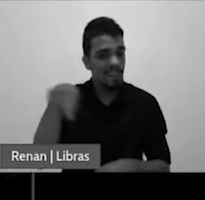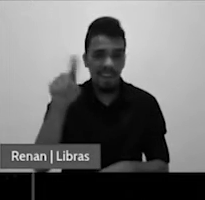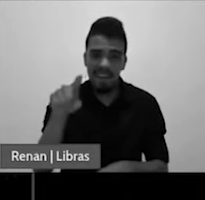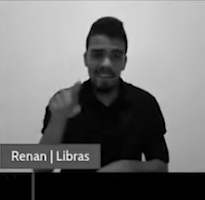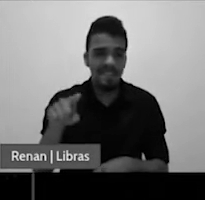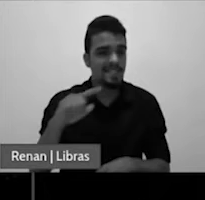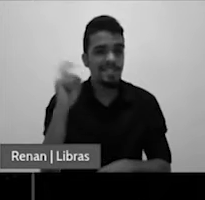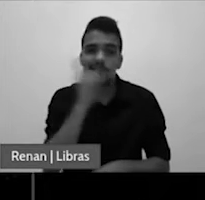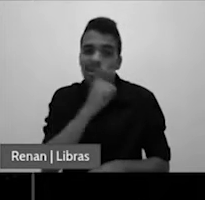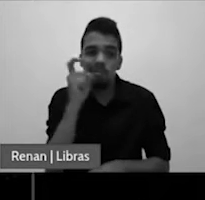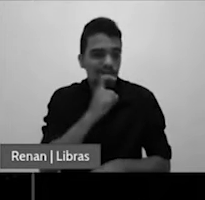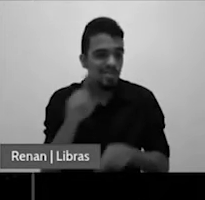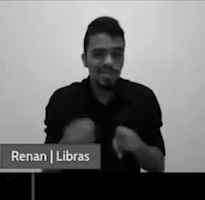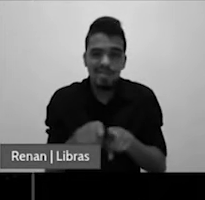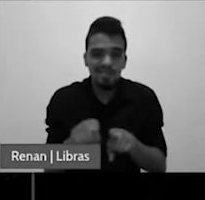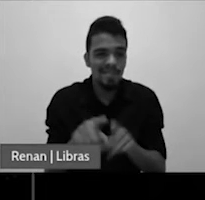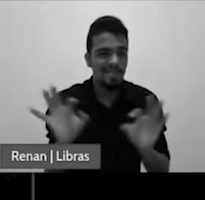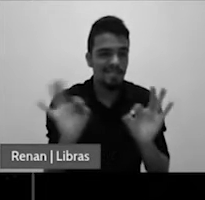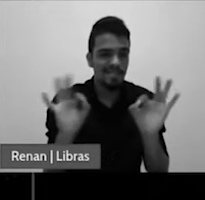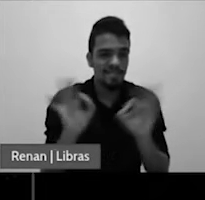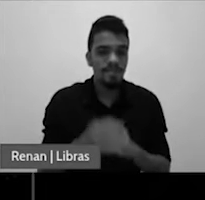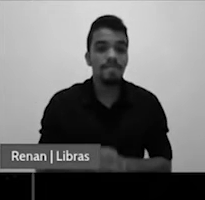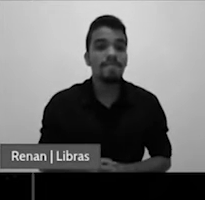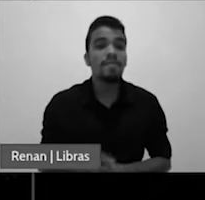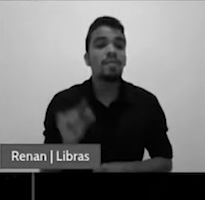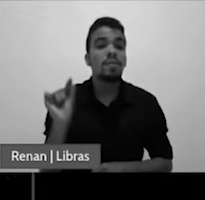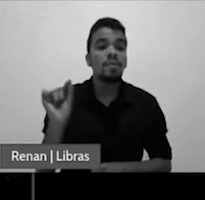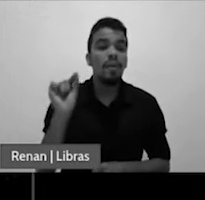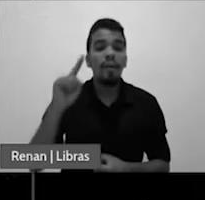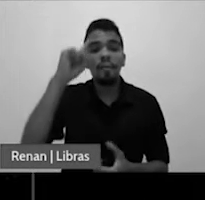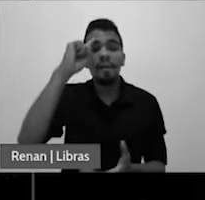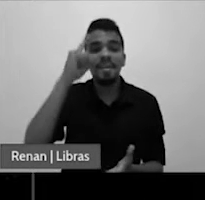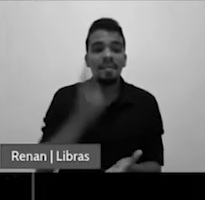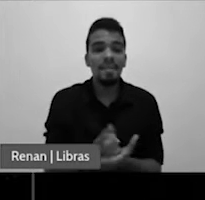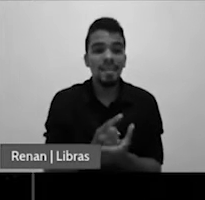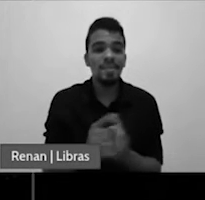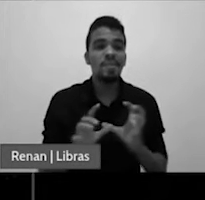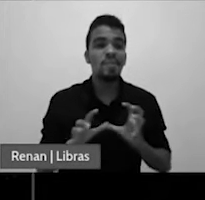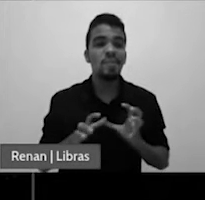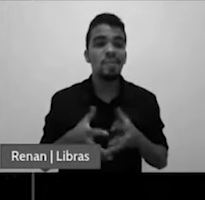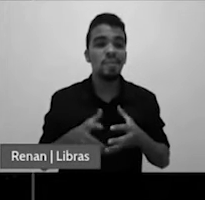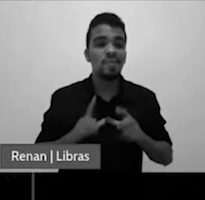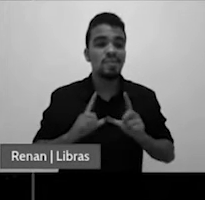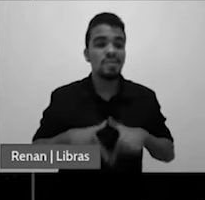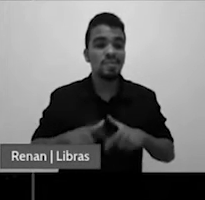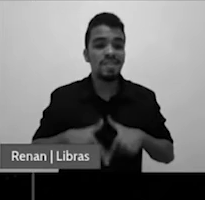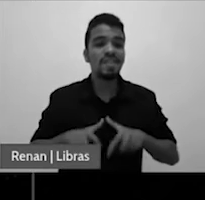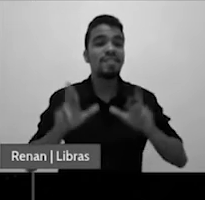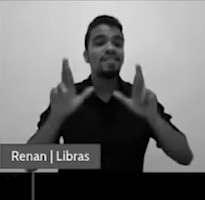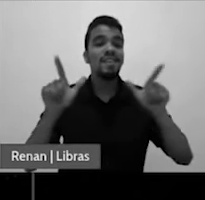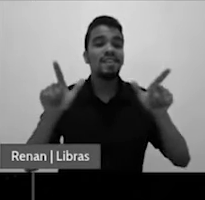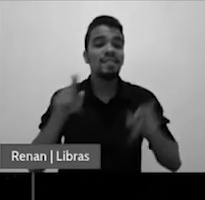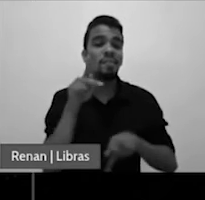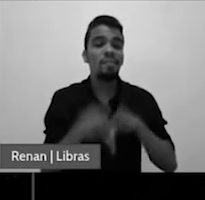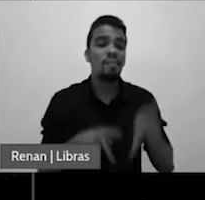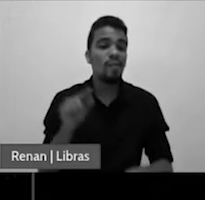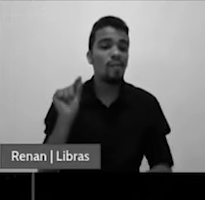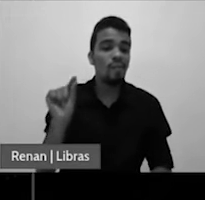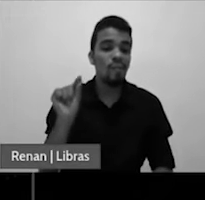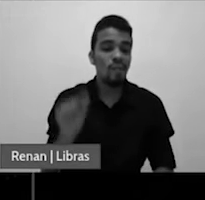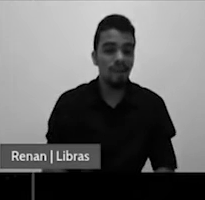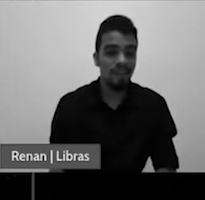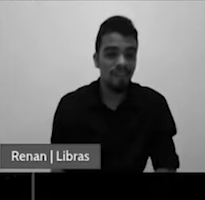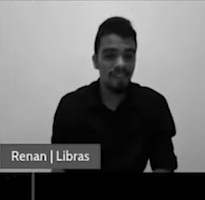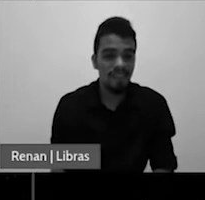mandamento que fazia os judeus serem diferentes de todos os povos? Era aquele mandamento que os mandava